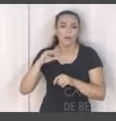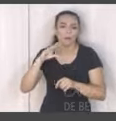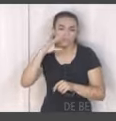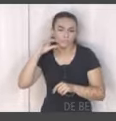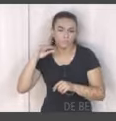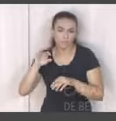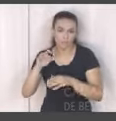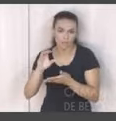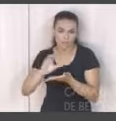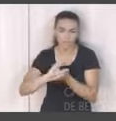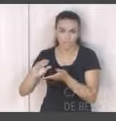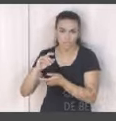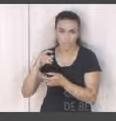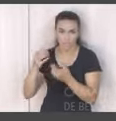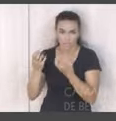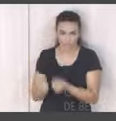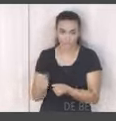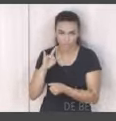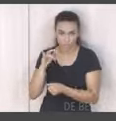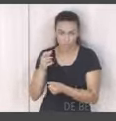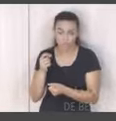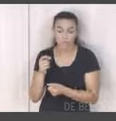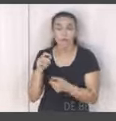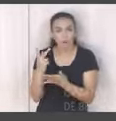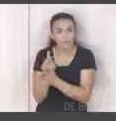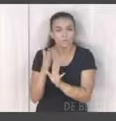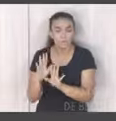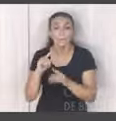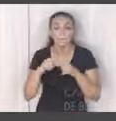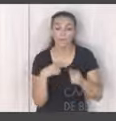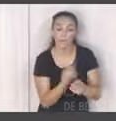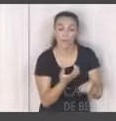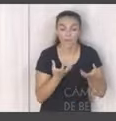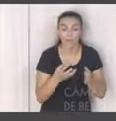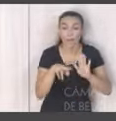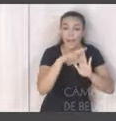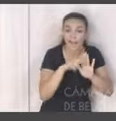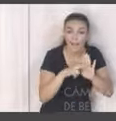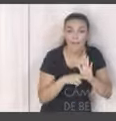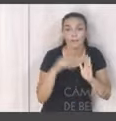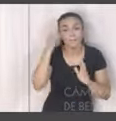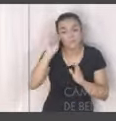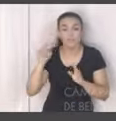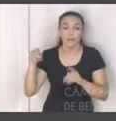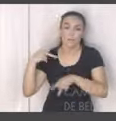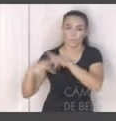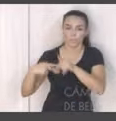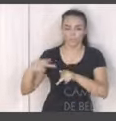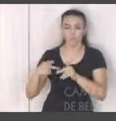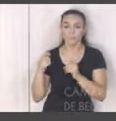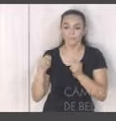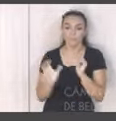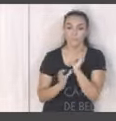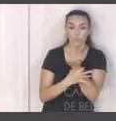isso já acontece nós estamos trabalhando numa regulamentação disso a fim de proteger a própria população então a